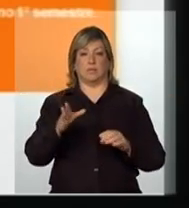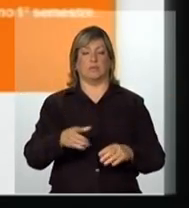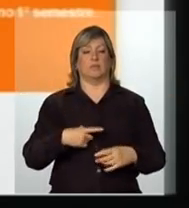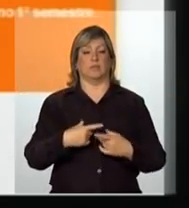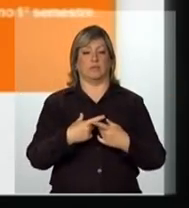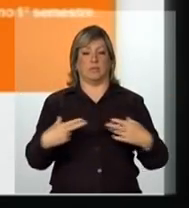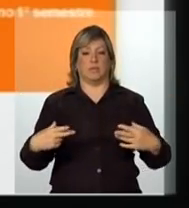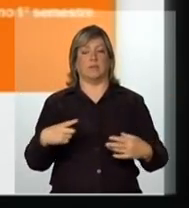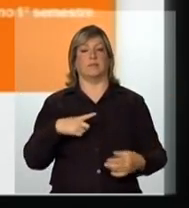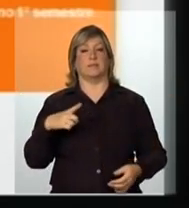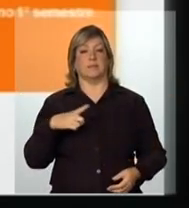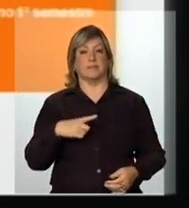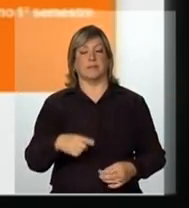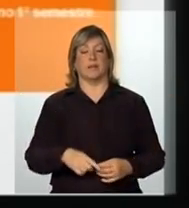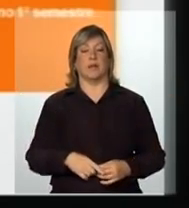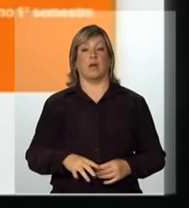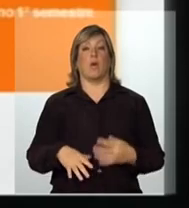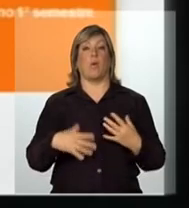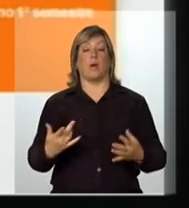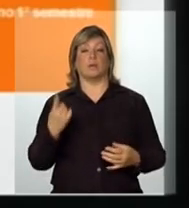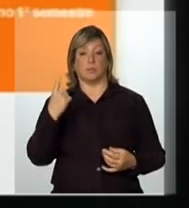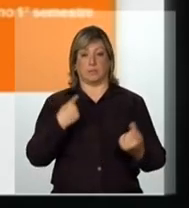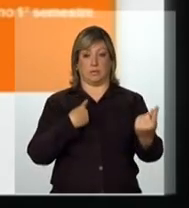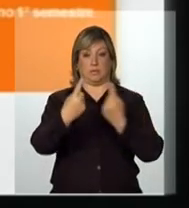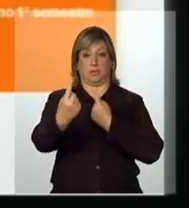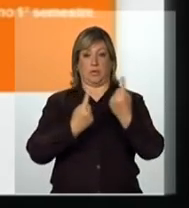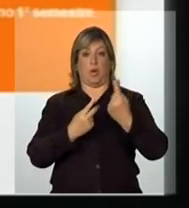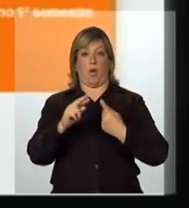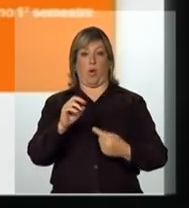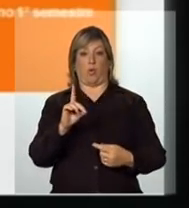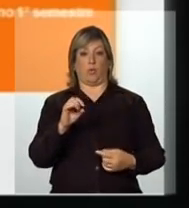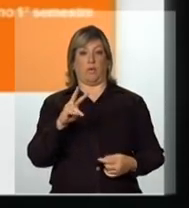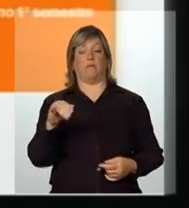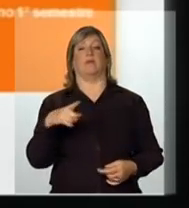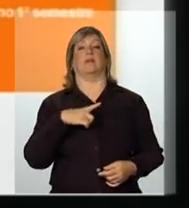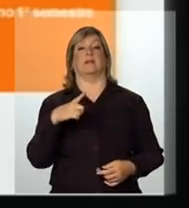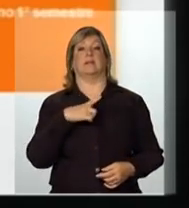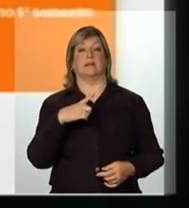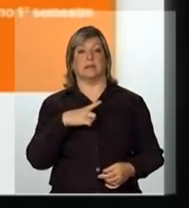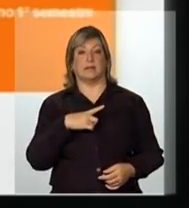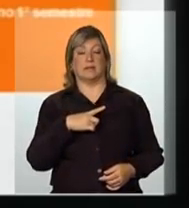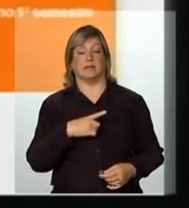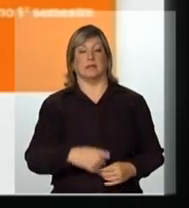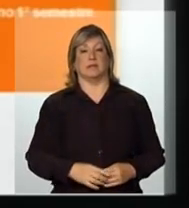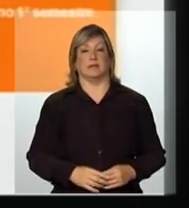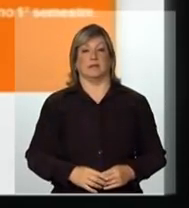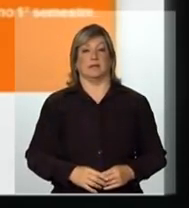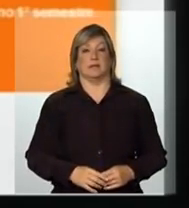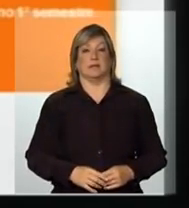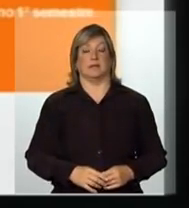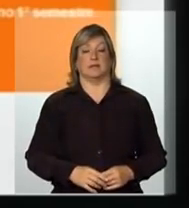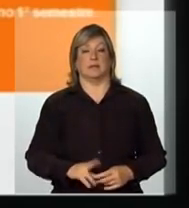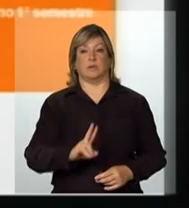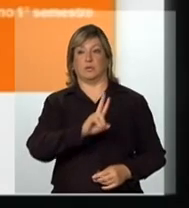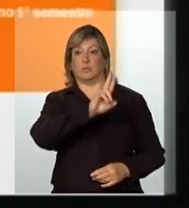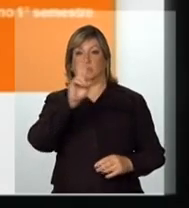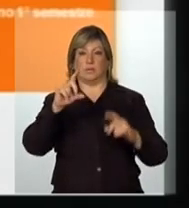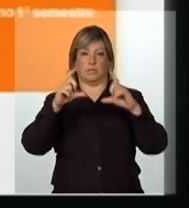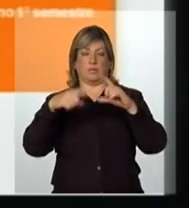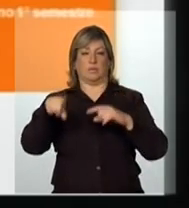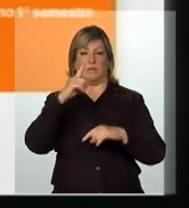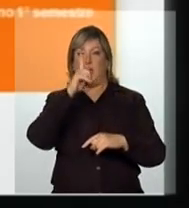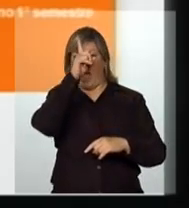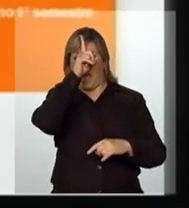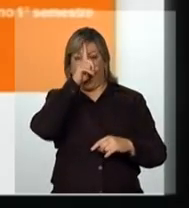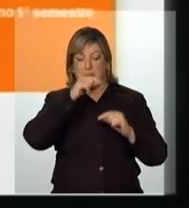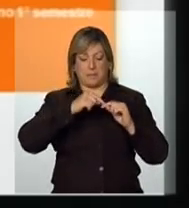sinalização horizontal, quando numa rodovia está assinalada uma sinalização amarela contínua,